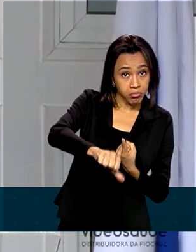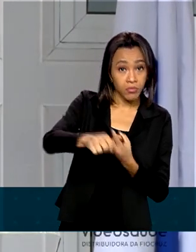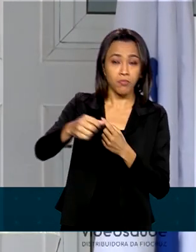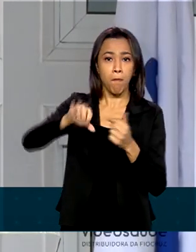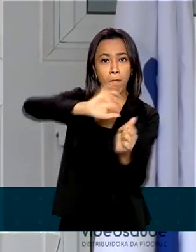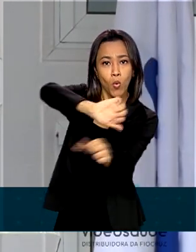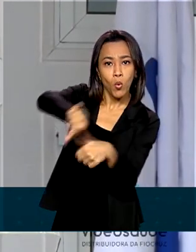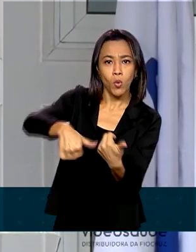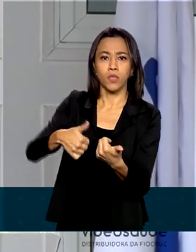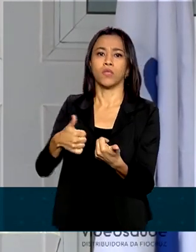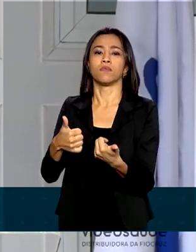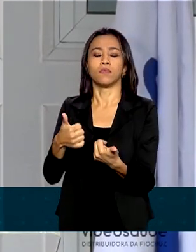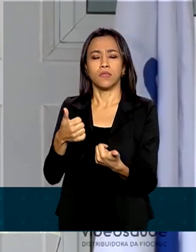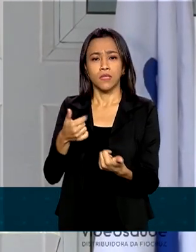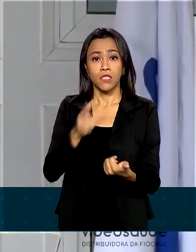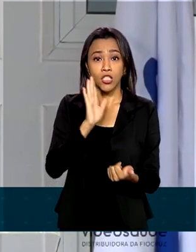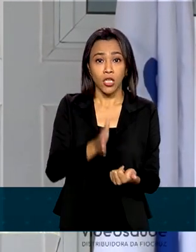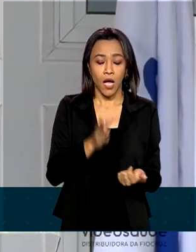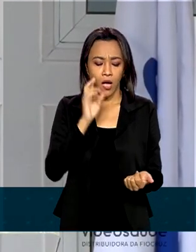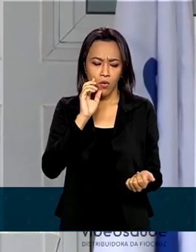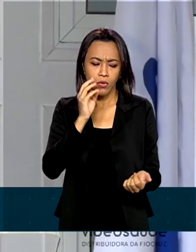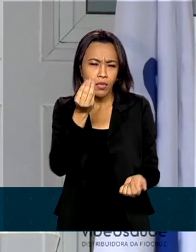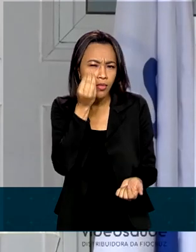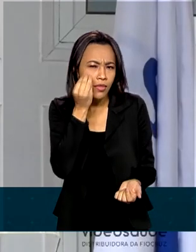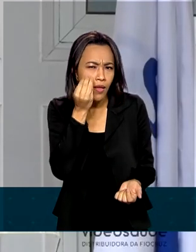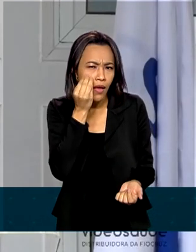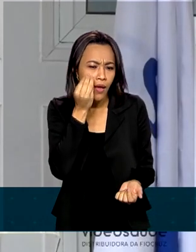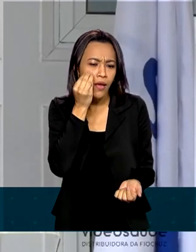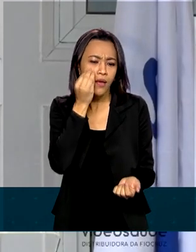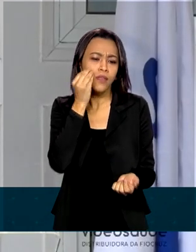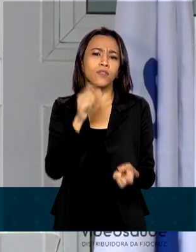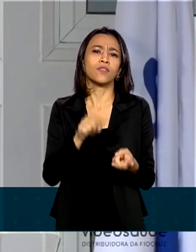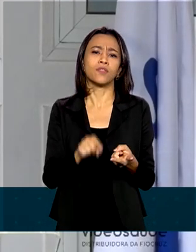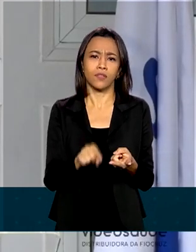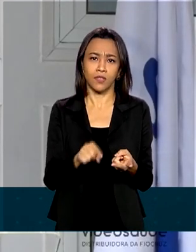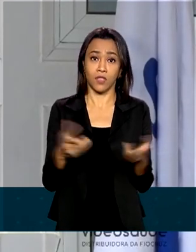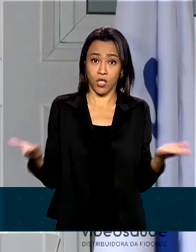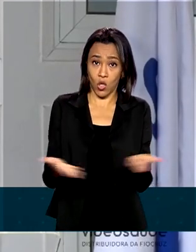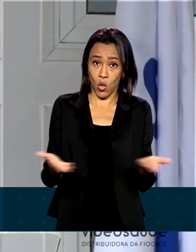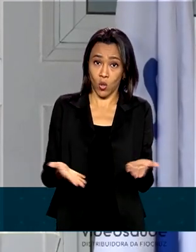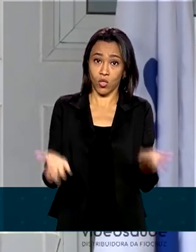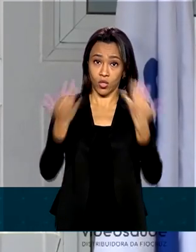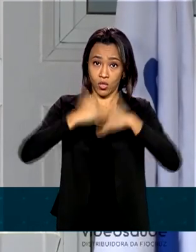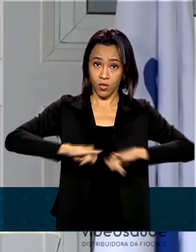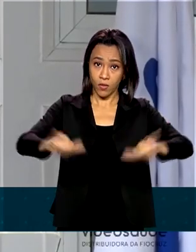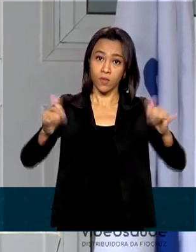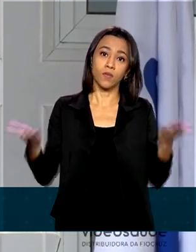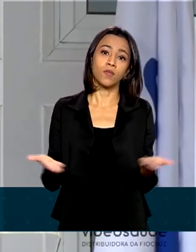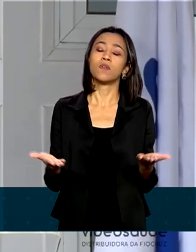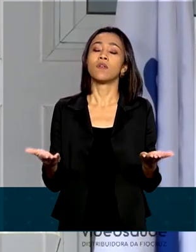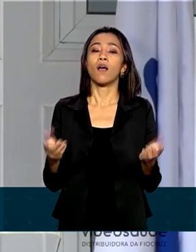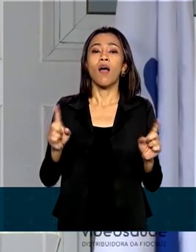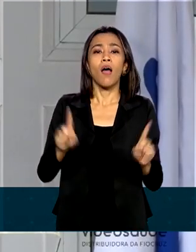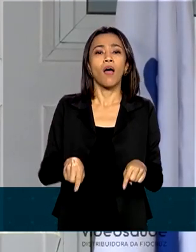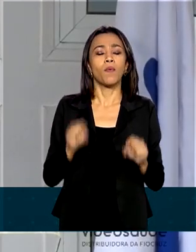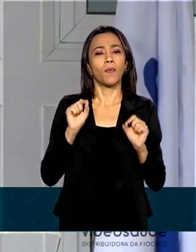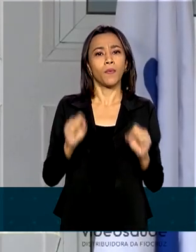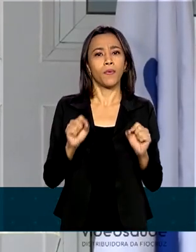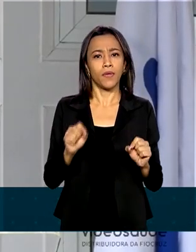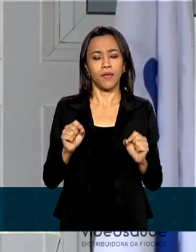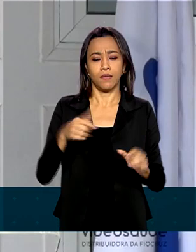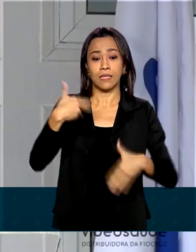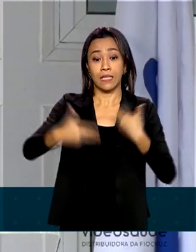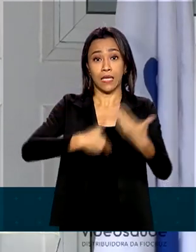Diagnóstico e testagem que encaixa com essa inauguração de hoje é a base do